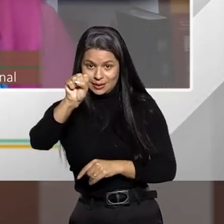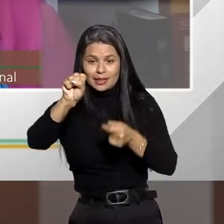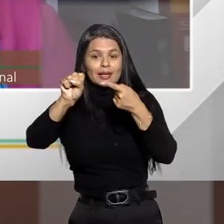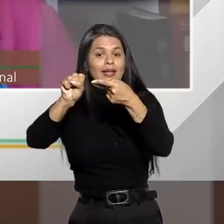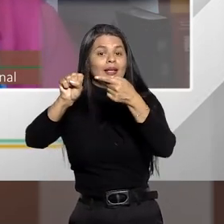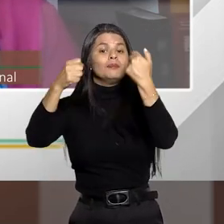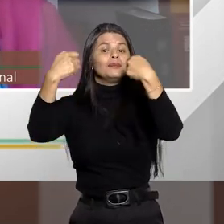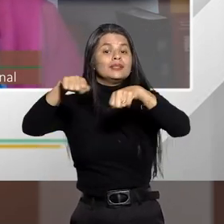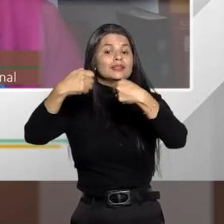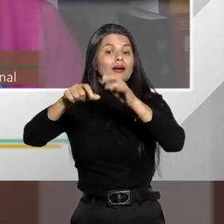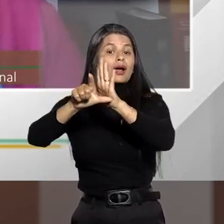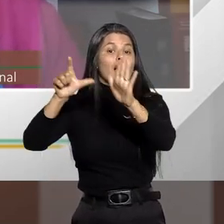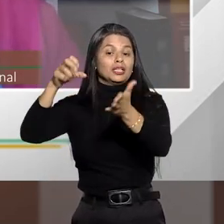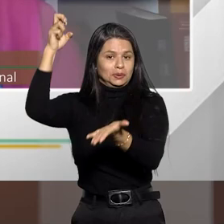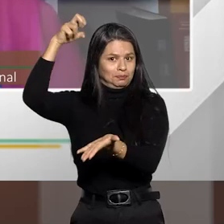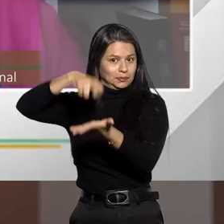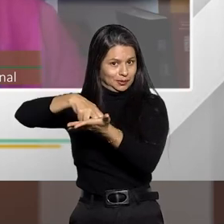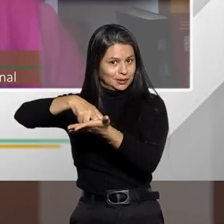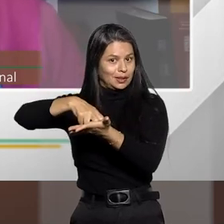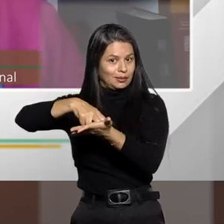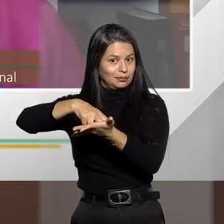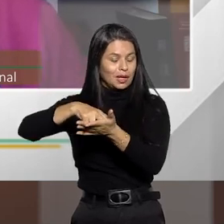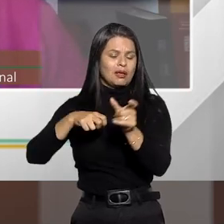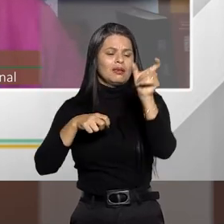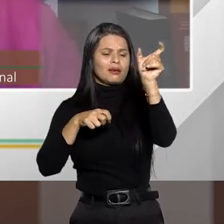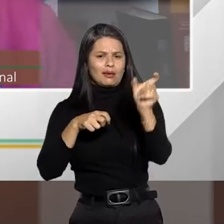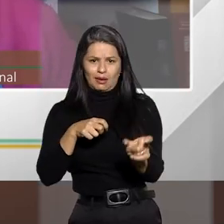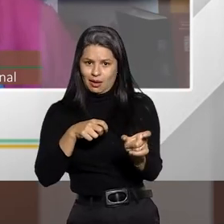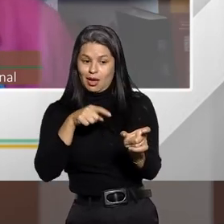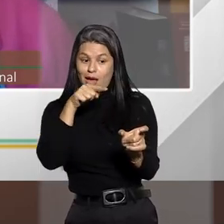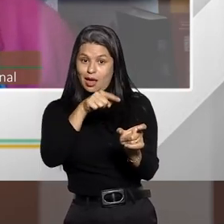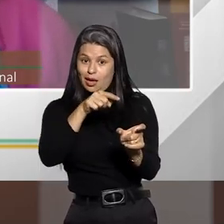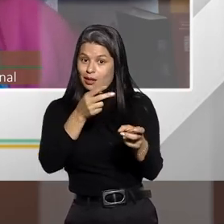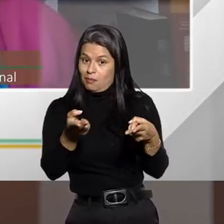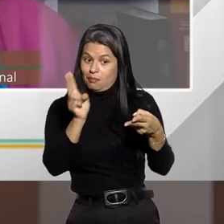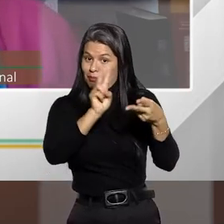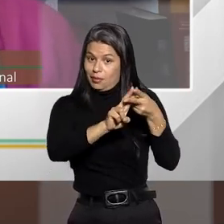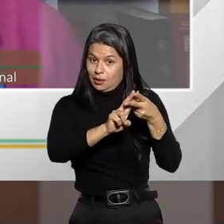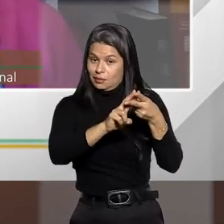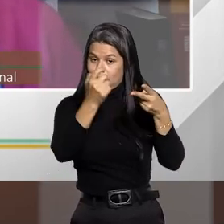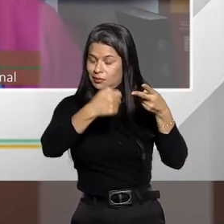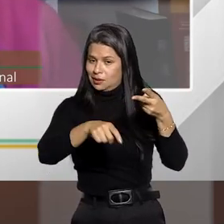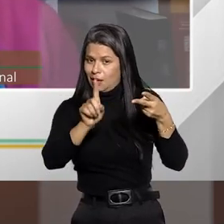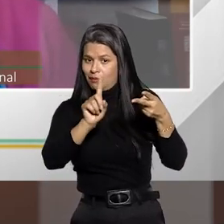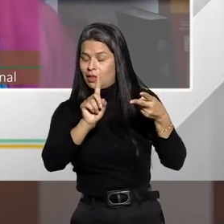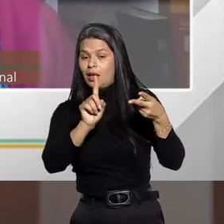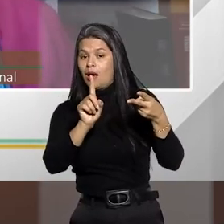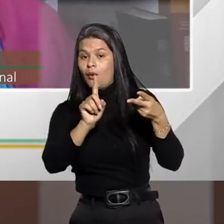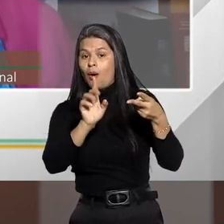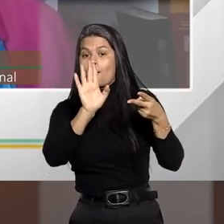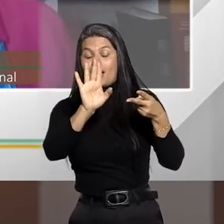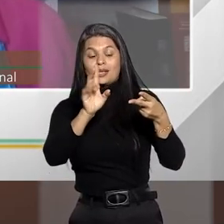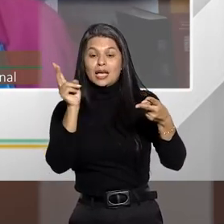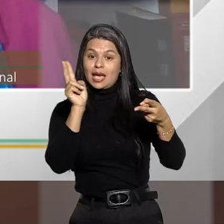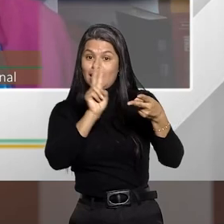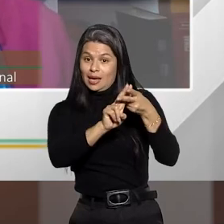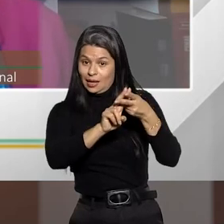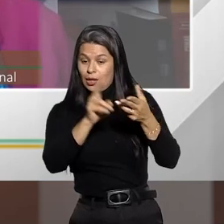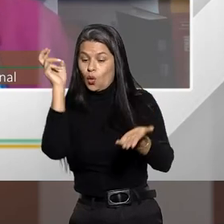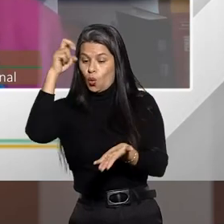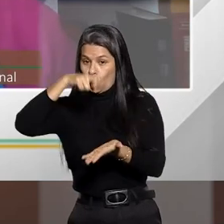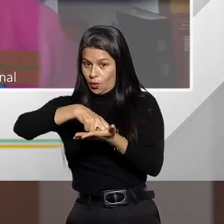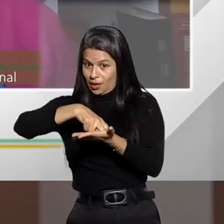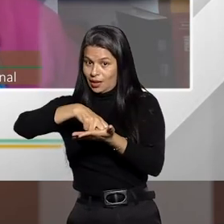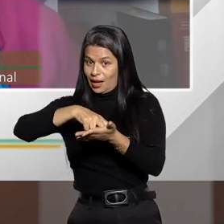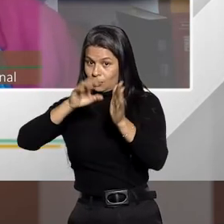de uma condenação. Por mais que o indivíduo não cumprisse a pena privativa de liberdade, esse indivíduo tinha sido condenado a uma